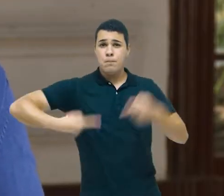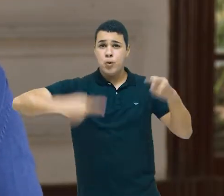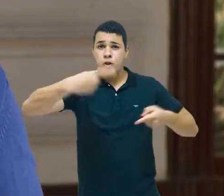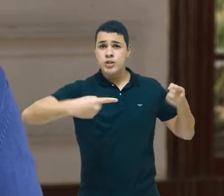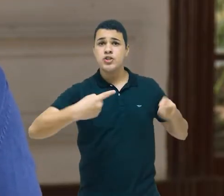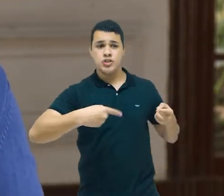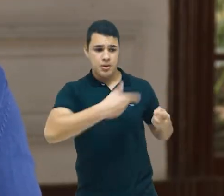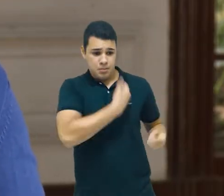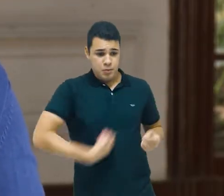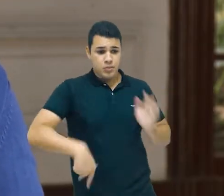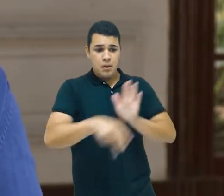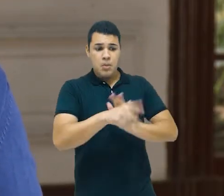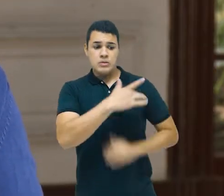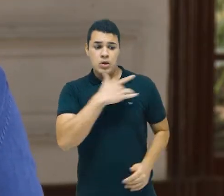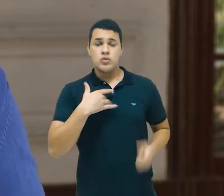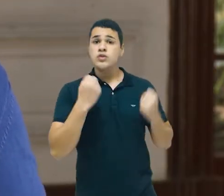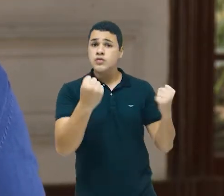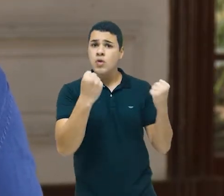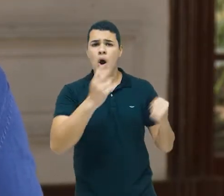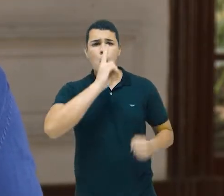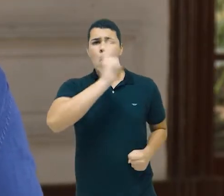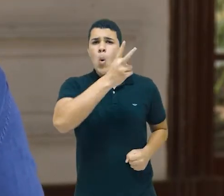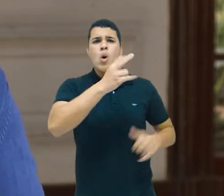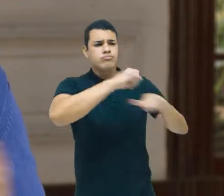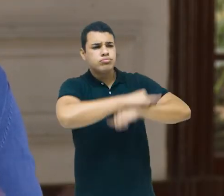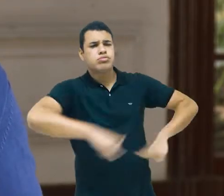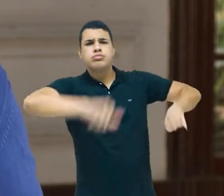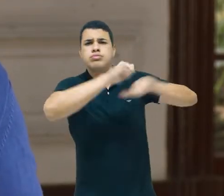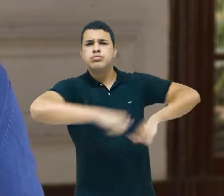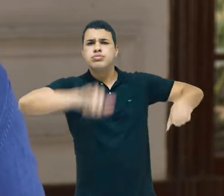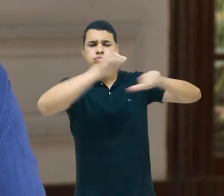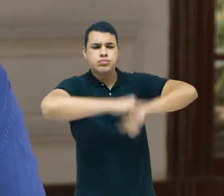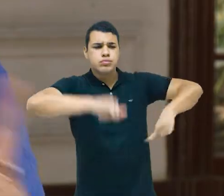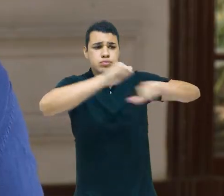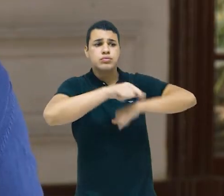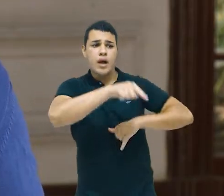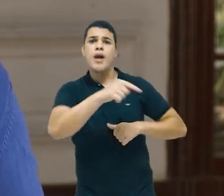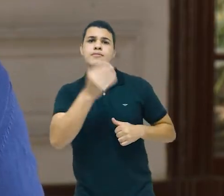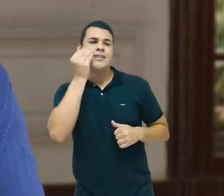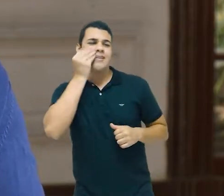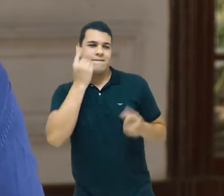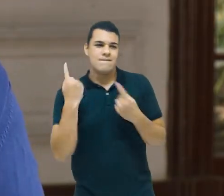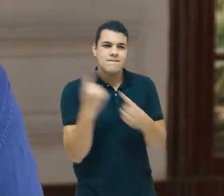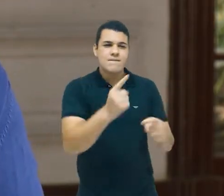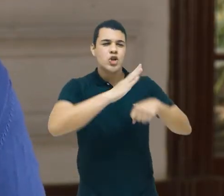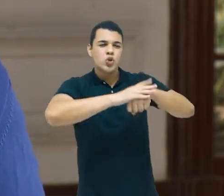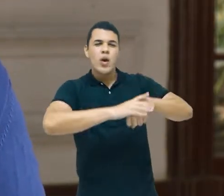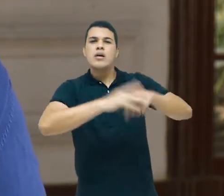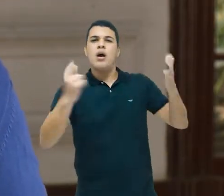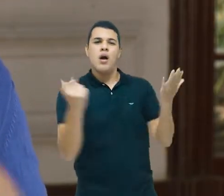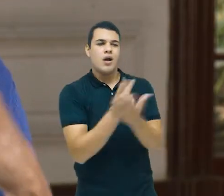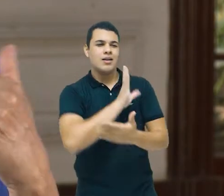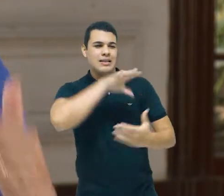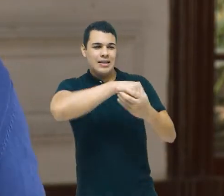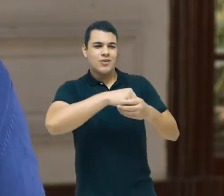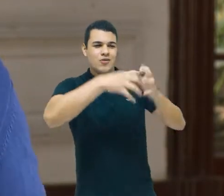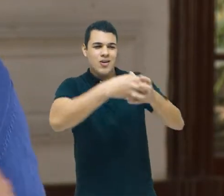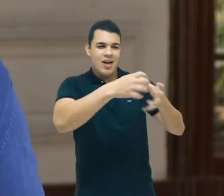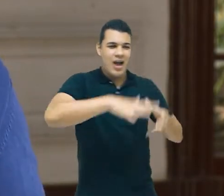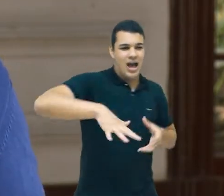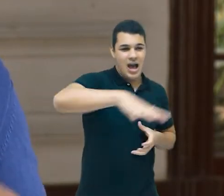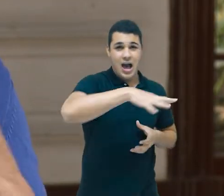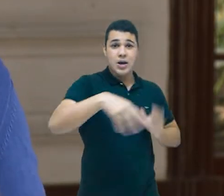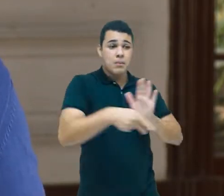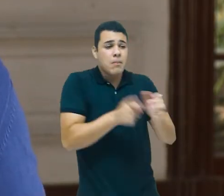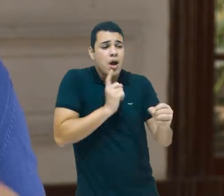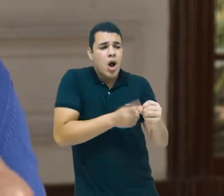pública de saúde forte, uma política pública de saúde voltada para o combate às endemias rurais, voltada para o combate, então,